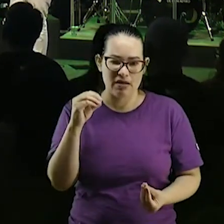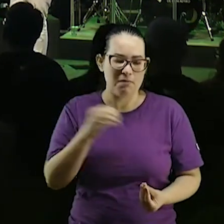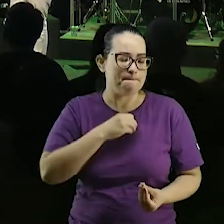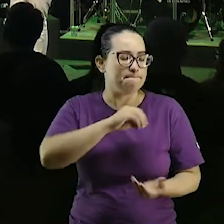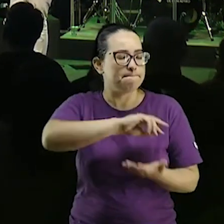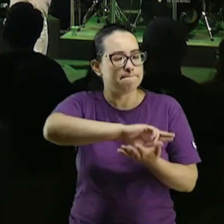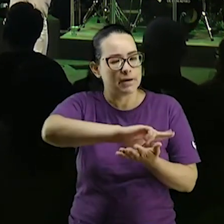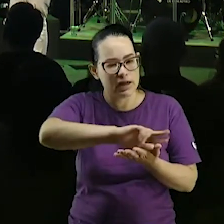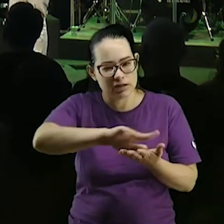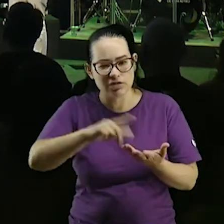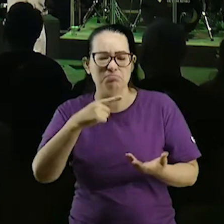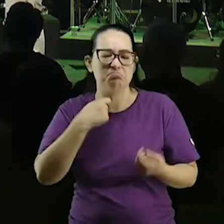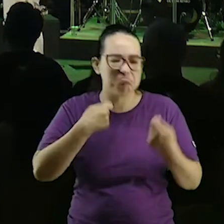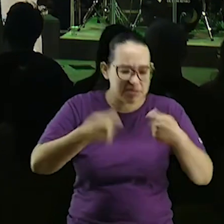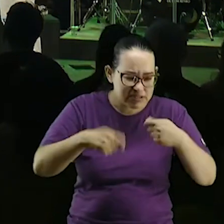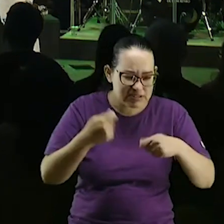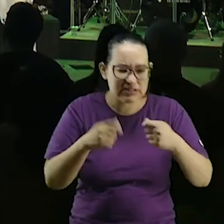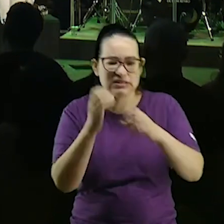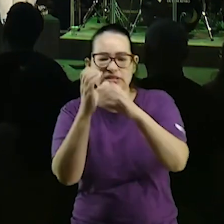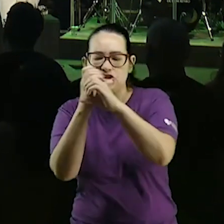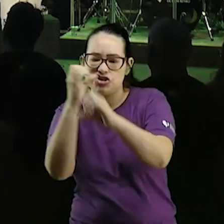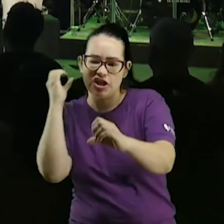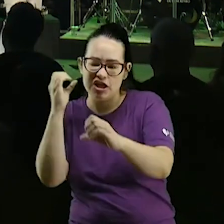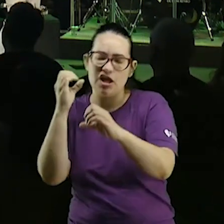engenheiro aqui de arquiteto e você está aí